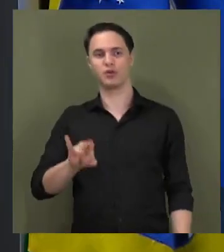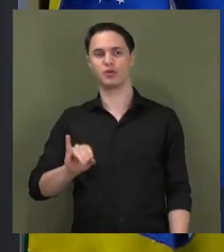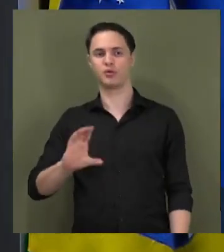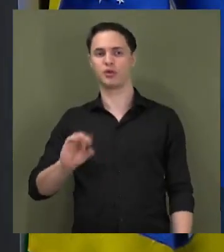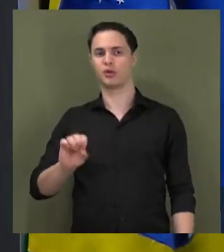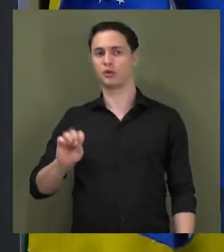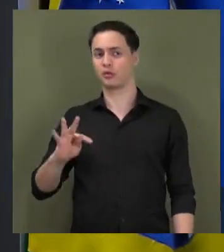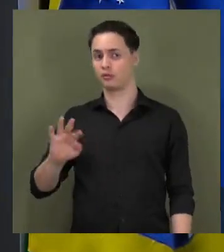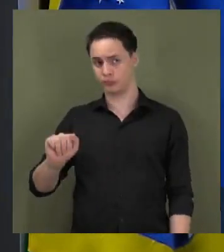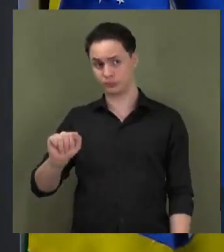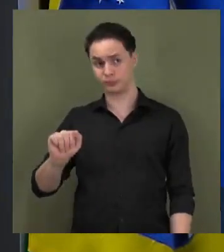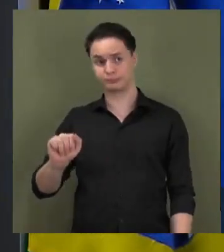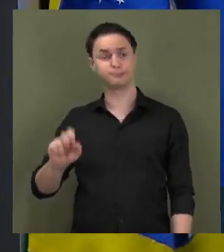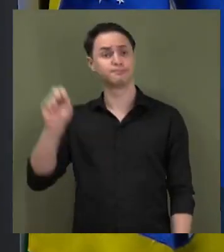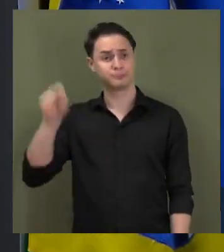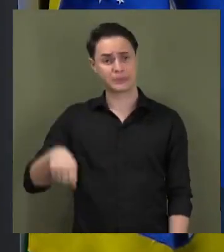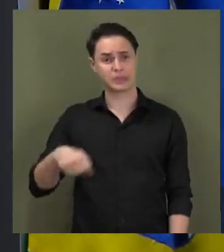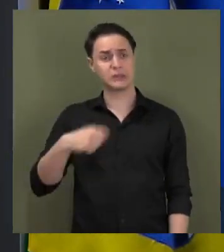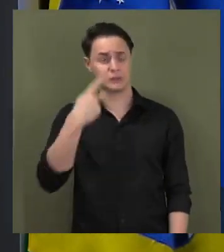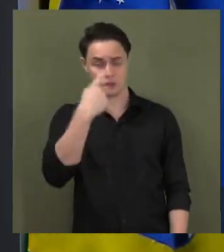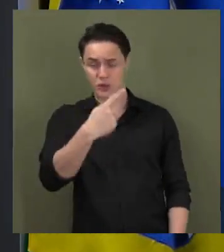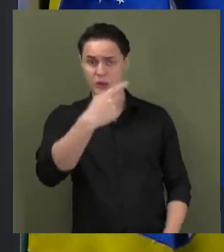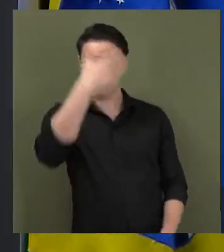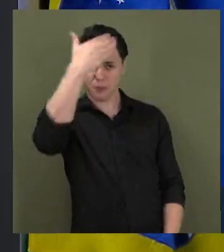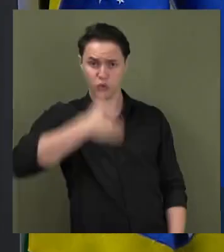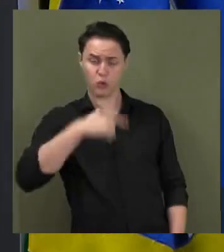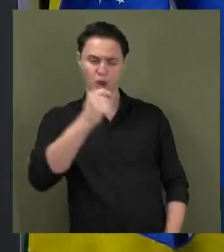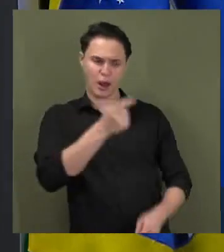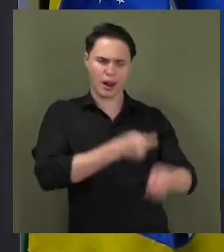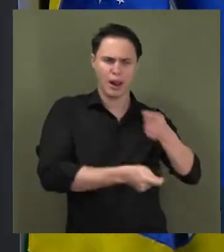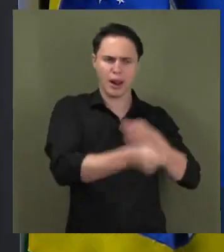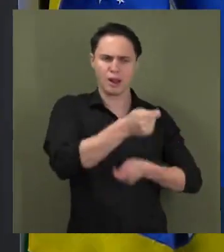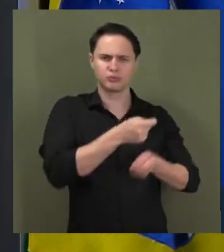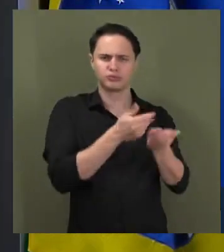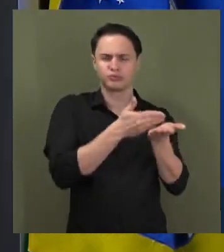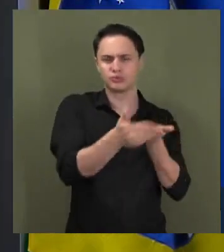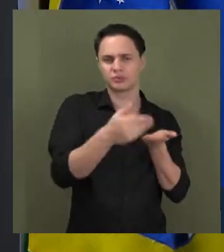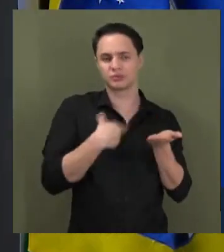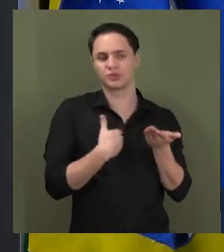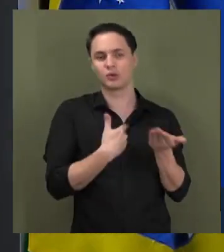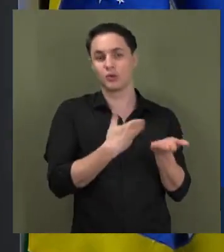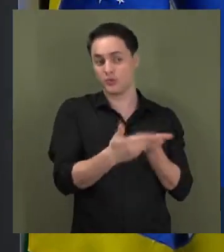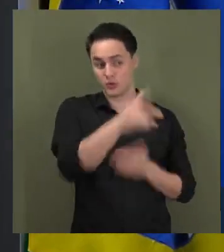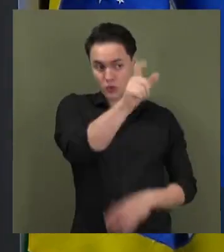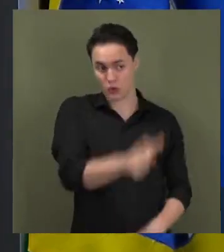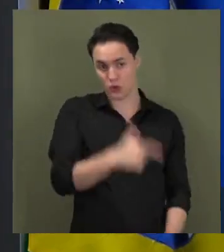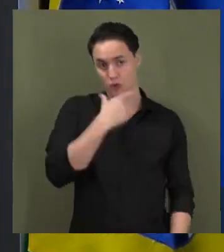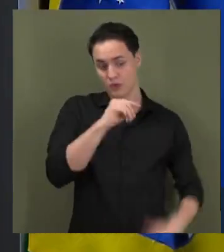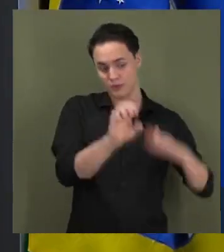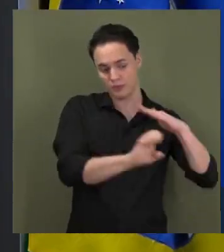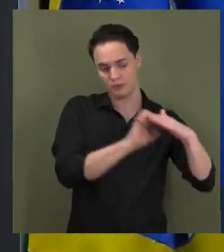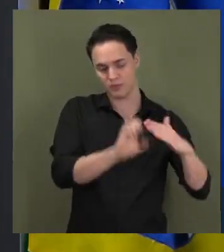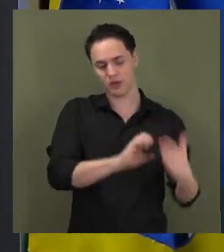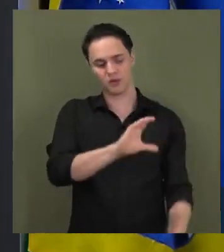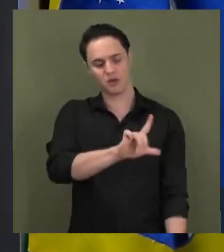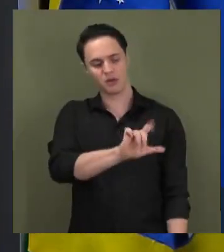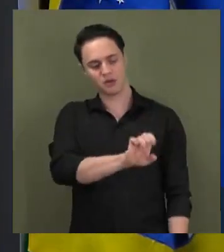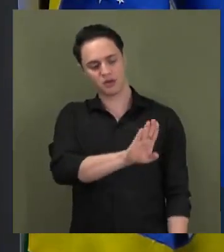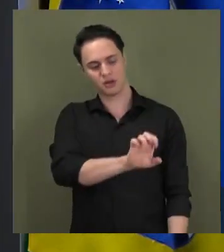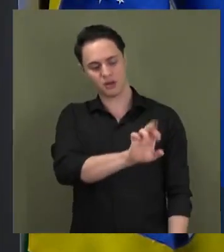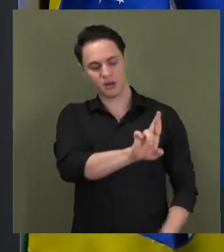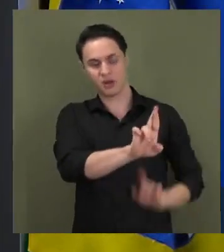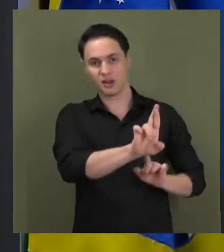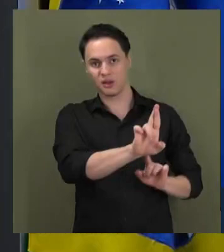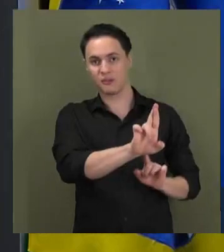Disse e provou que as negociações começaram com o empresário Kleber Isaac, que se identificou